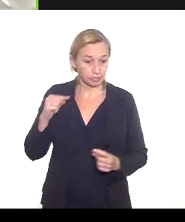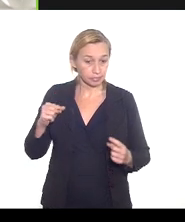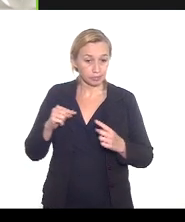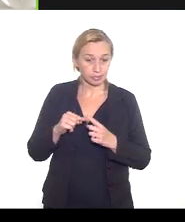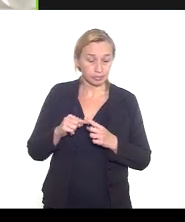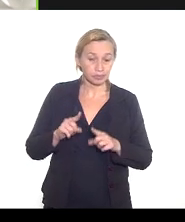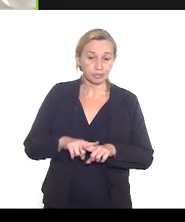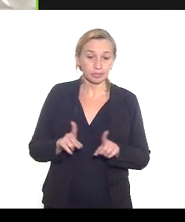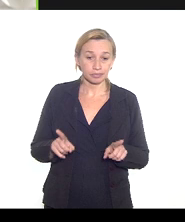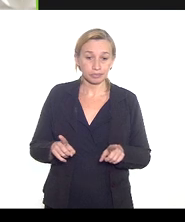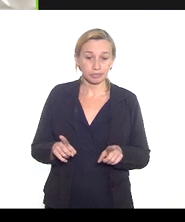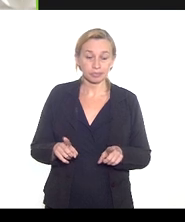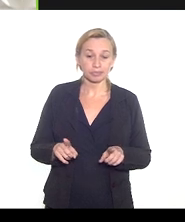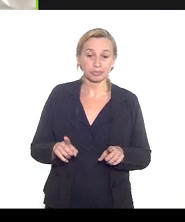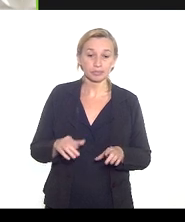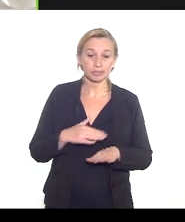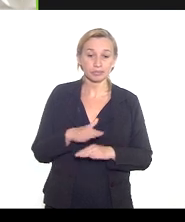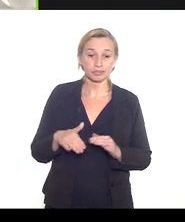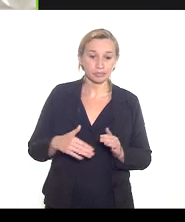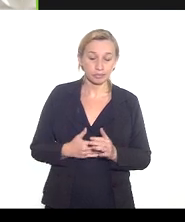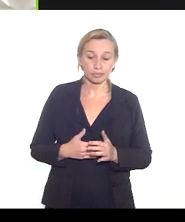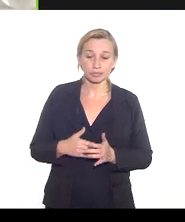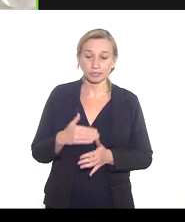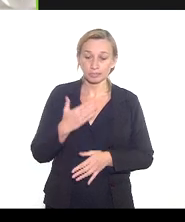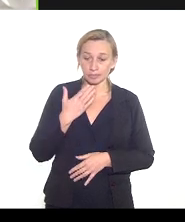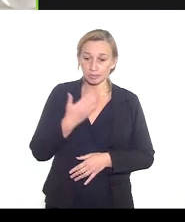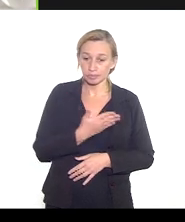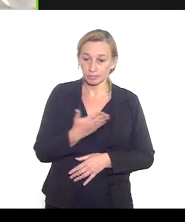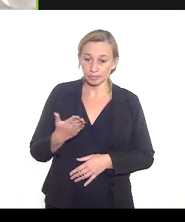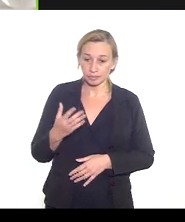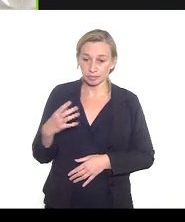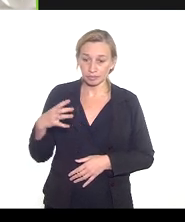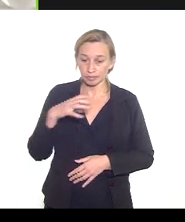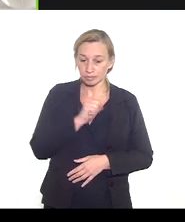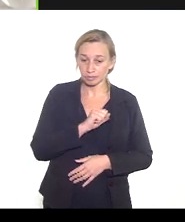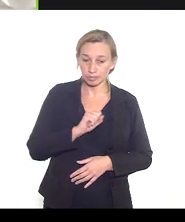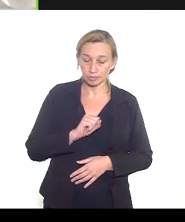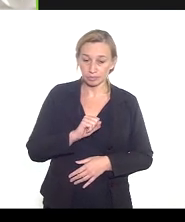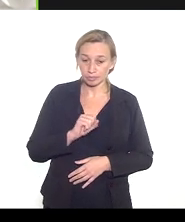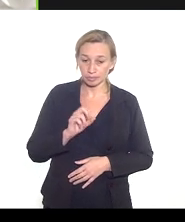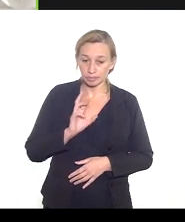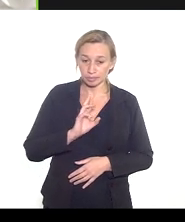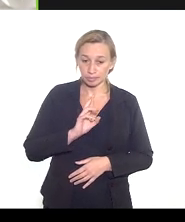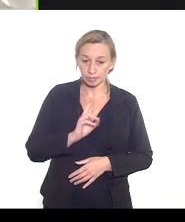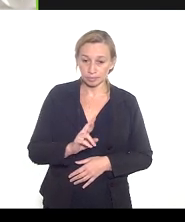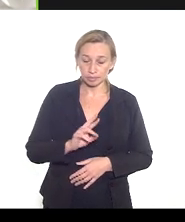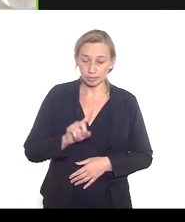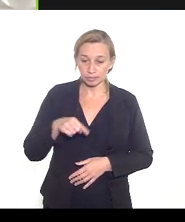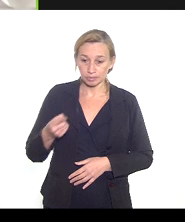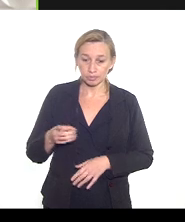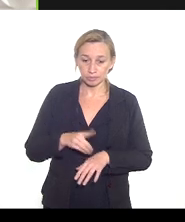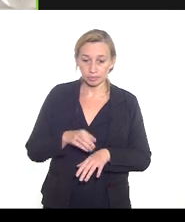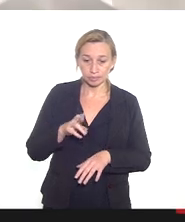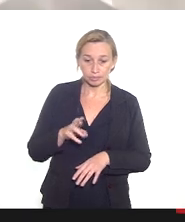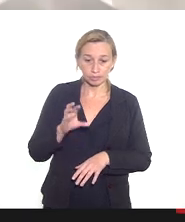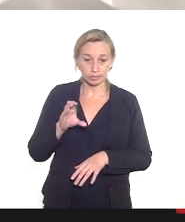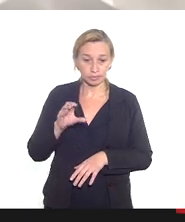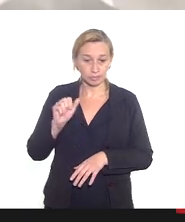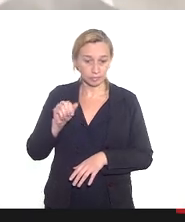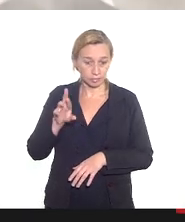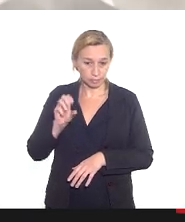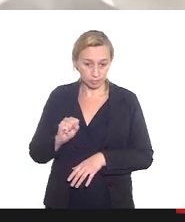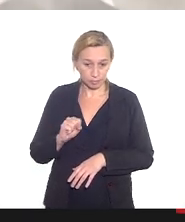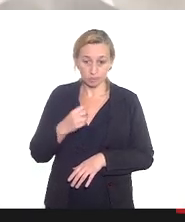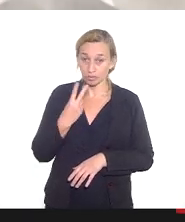mas também despalestrante e pedir a senhora que responda em seguida o doutor Carlos e aí eu queria já doutor Carlos já deixar